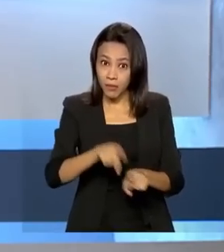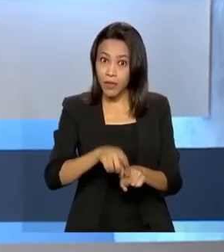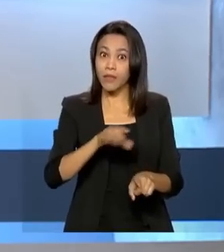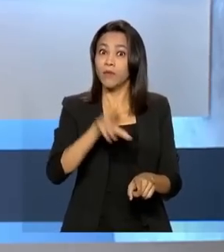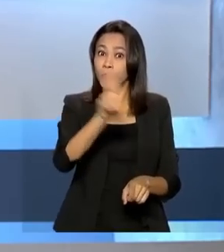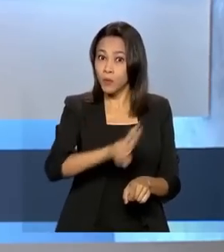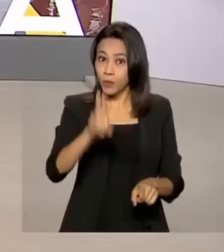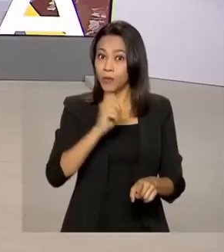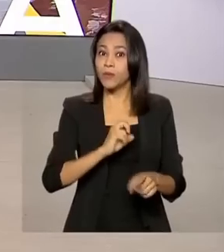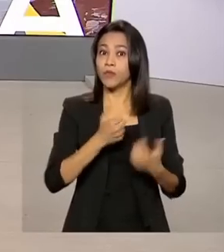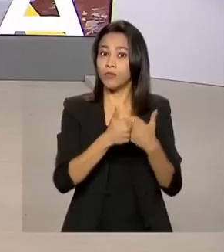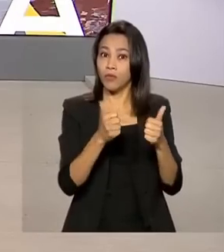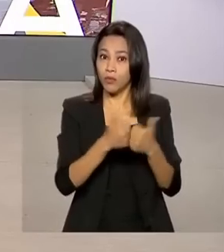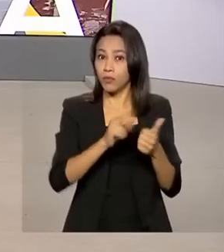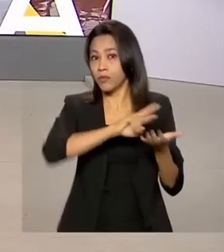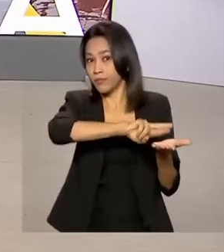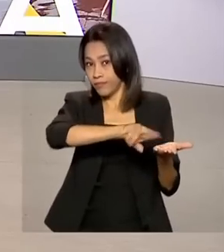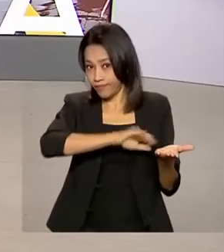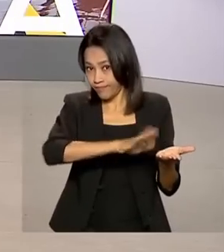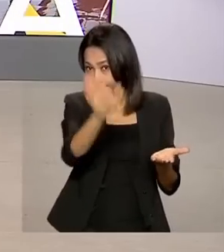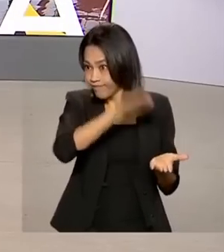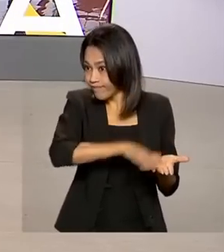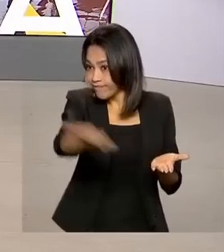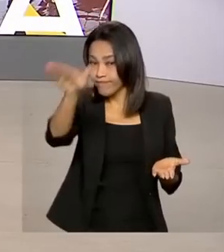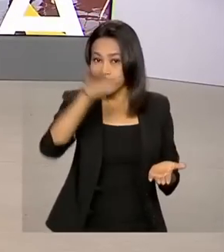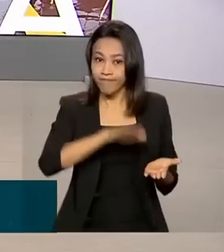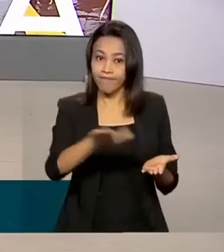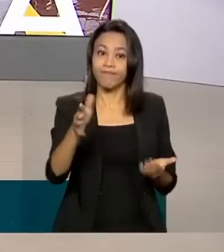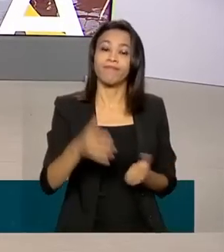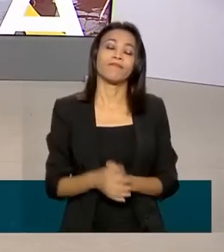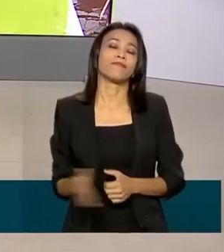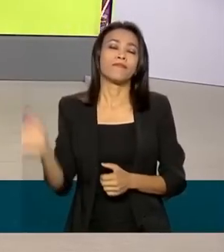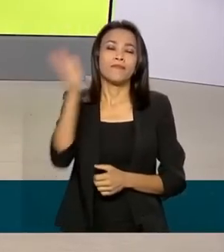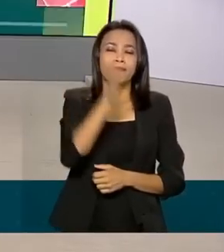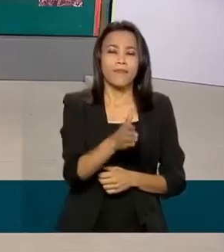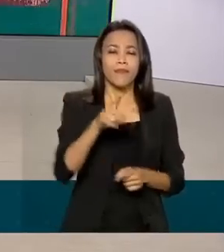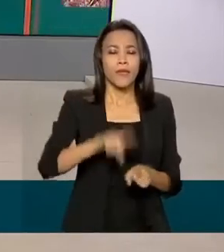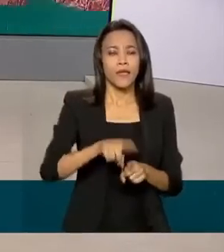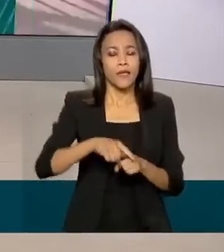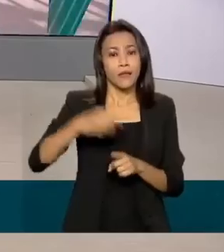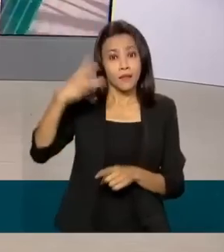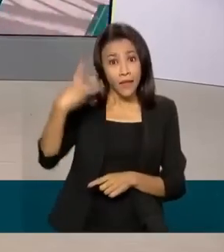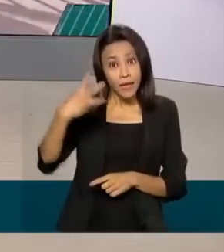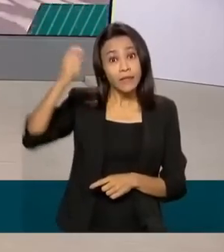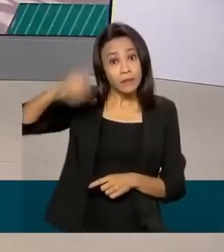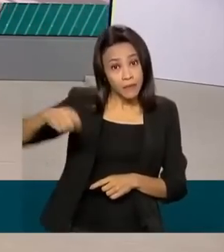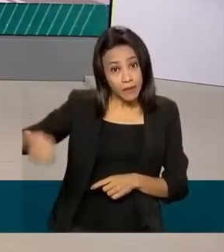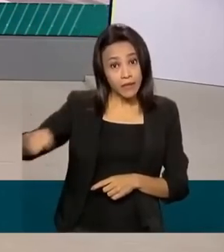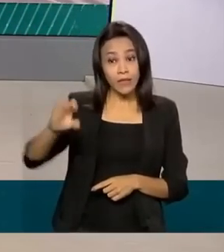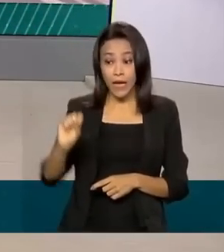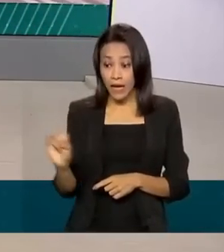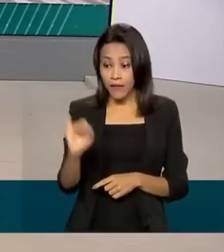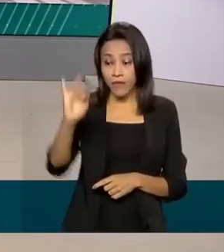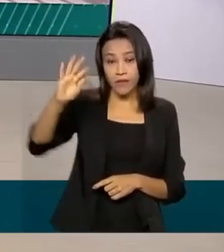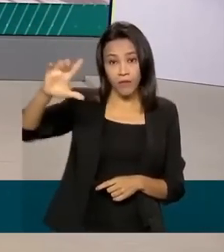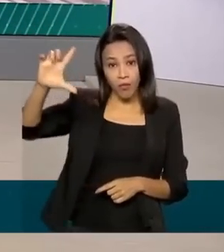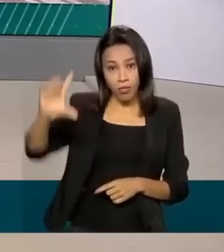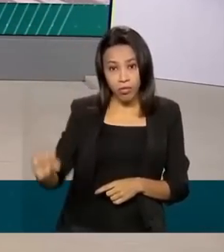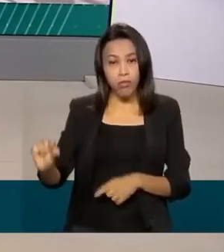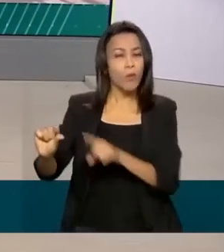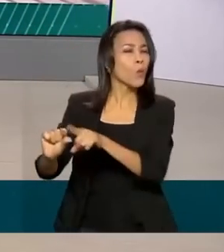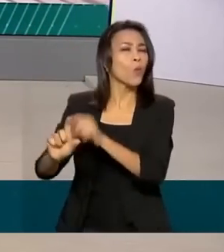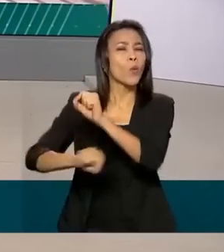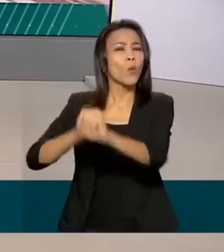rodoviário. Pela terceira vez consecutiva, ocorreu deflação no país, que é quando os preços